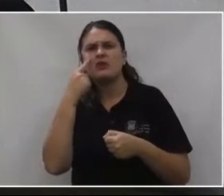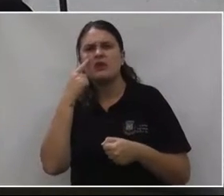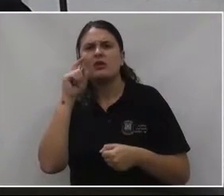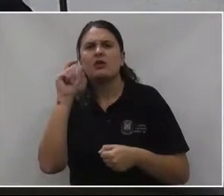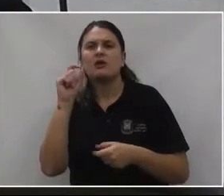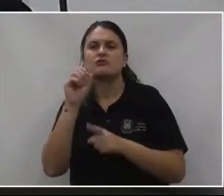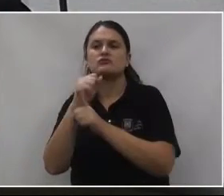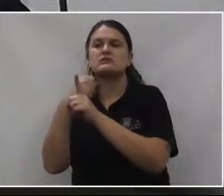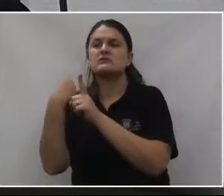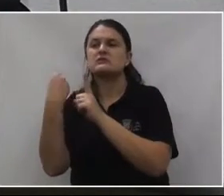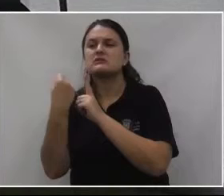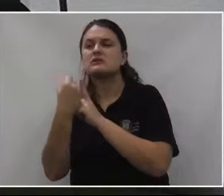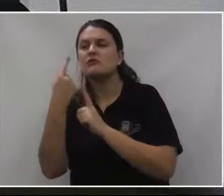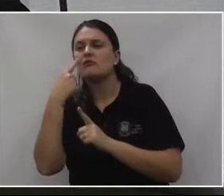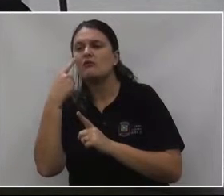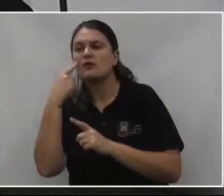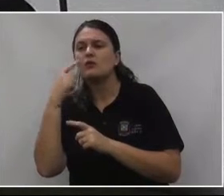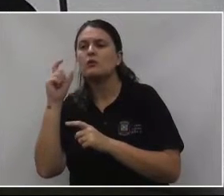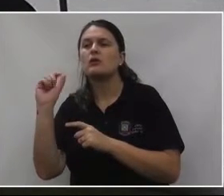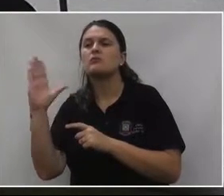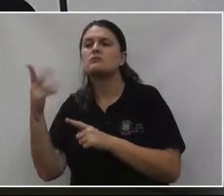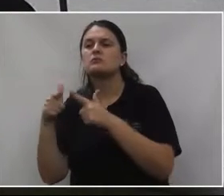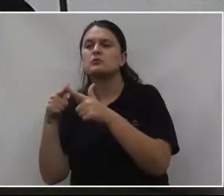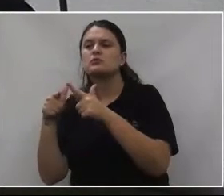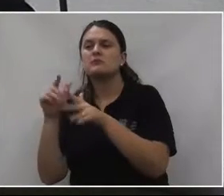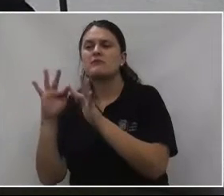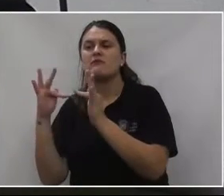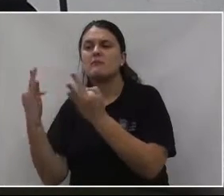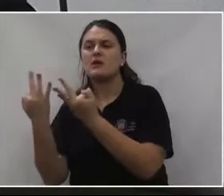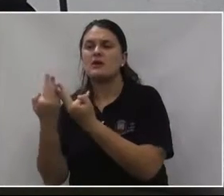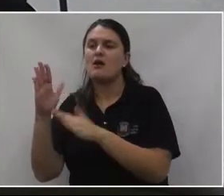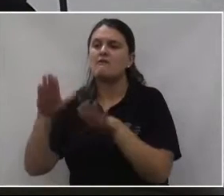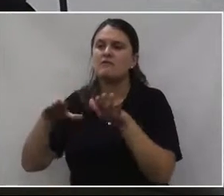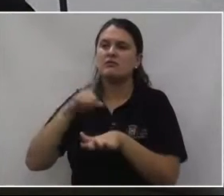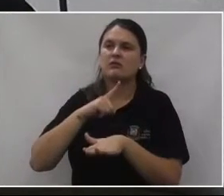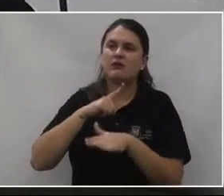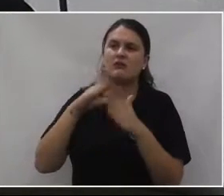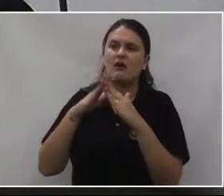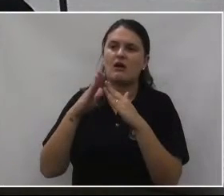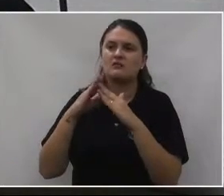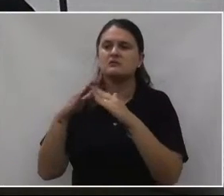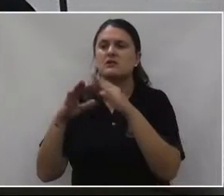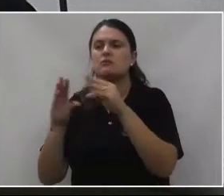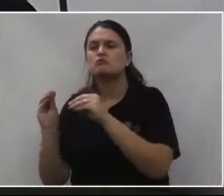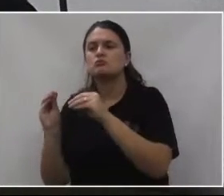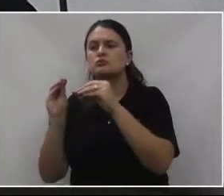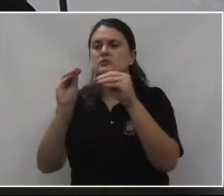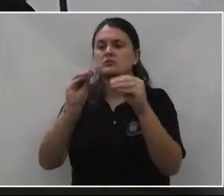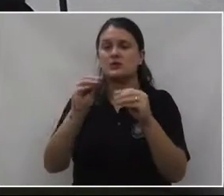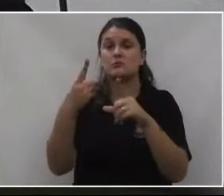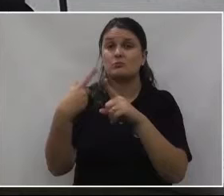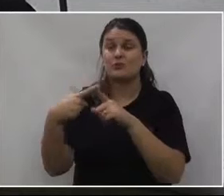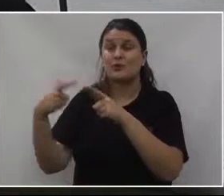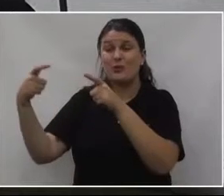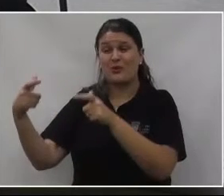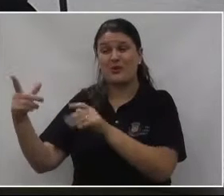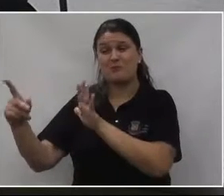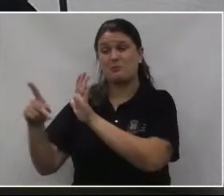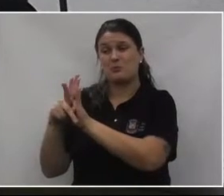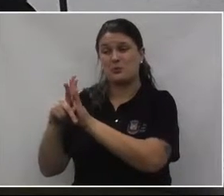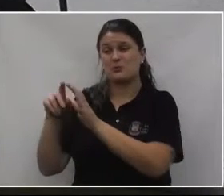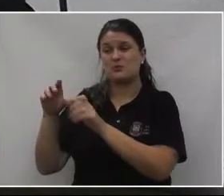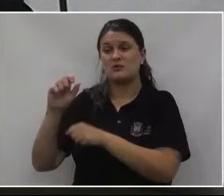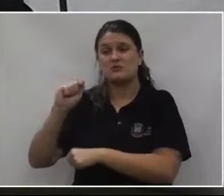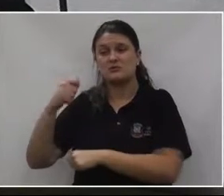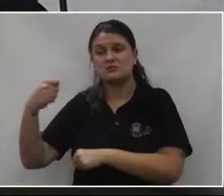assistente social, e ver a situação dessas famílias, para ver se não tem uma casa, se tem como realocar, porque é centro da